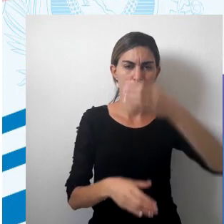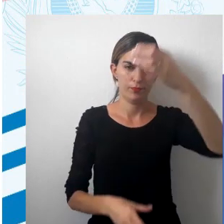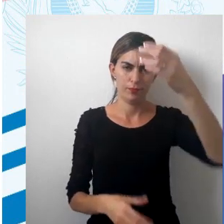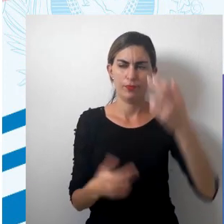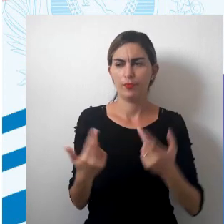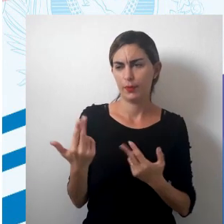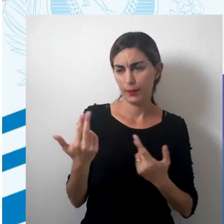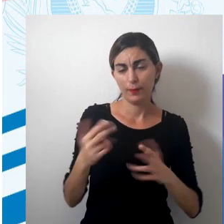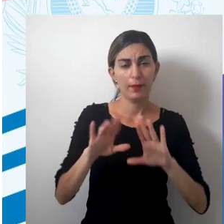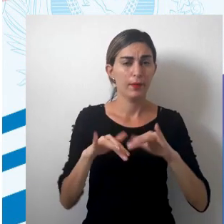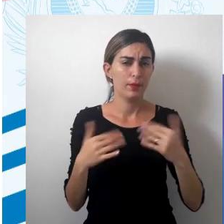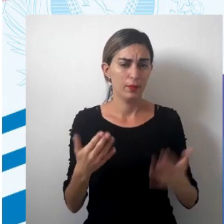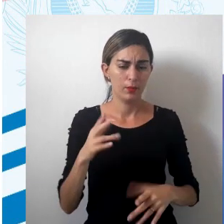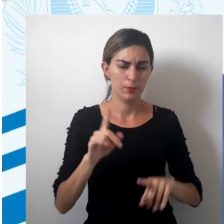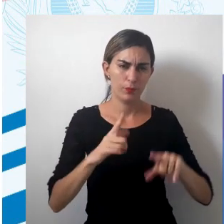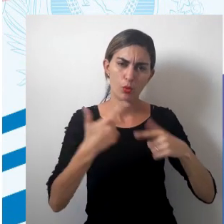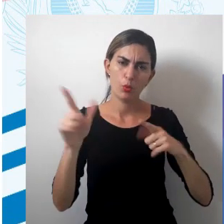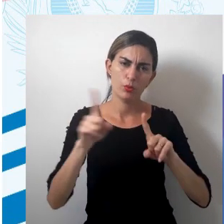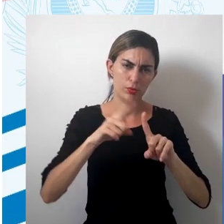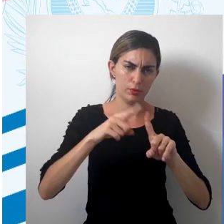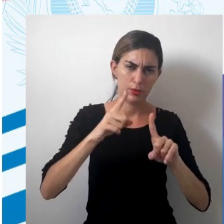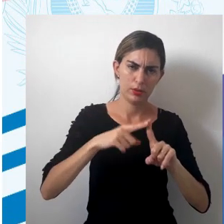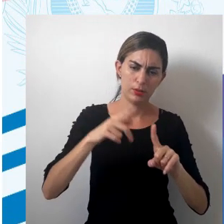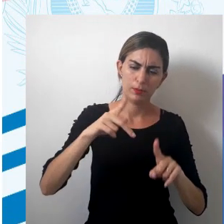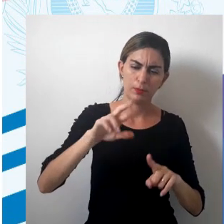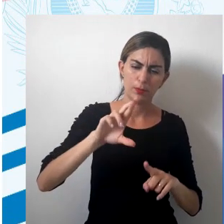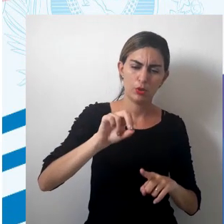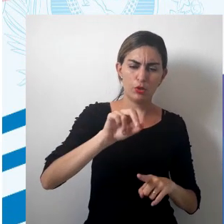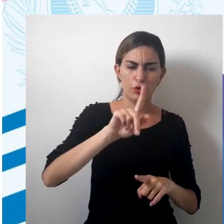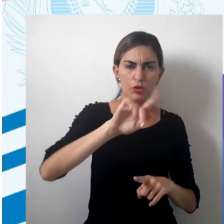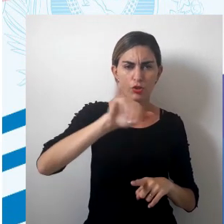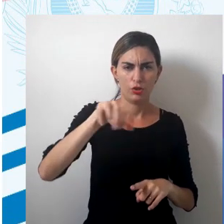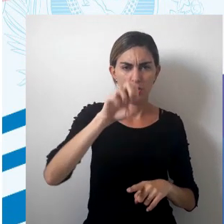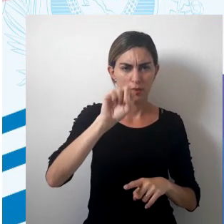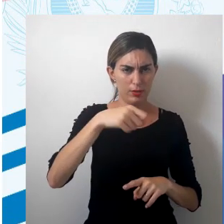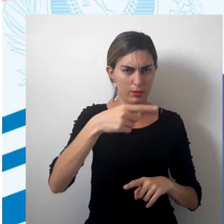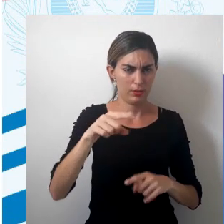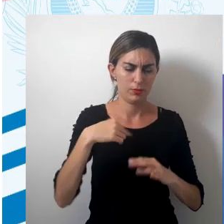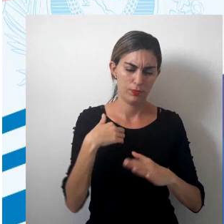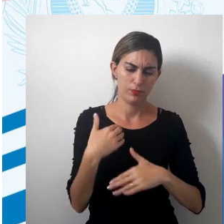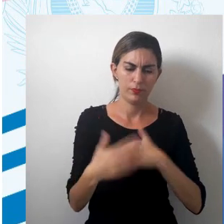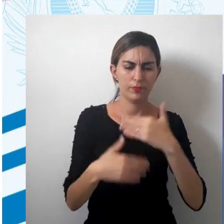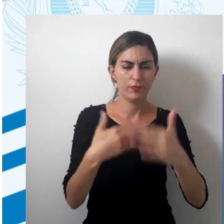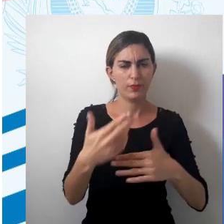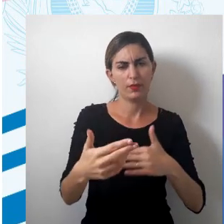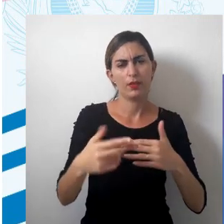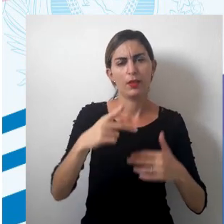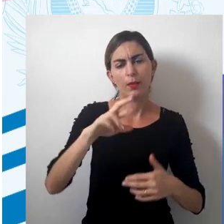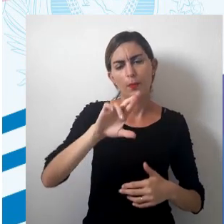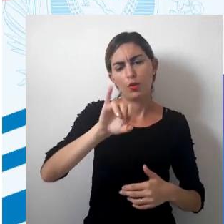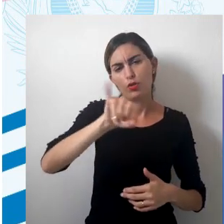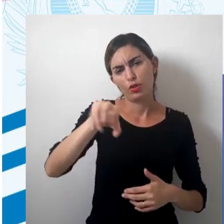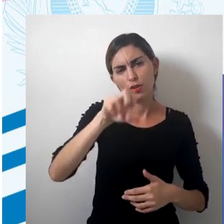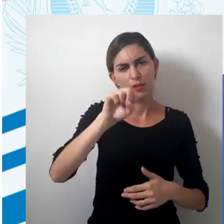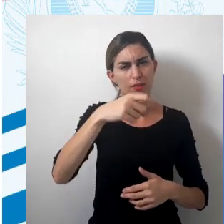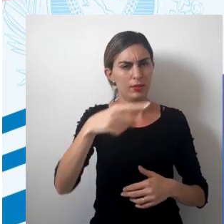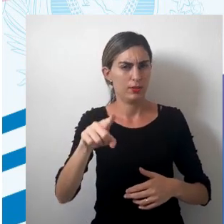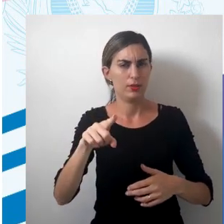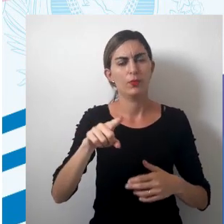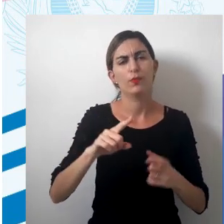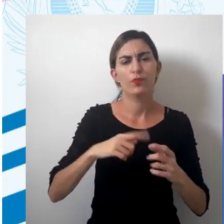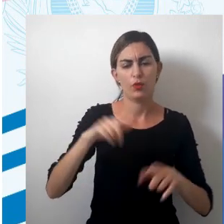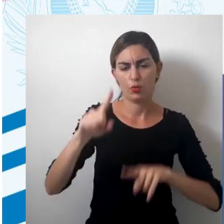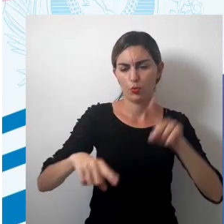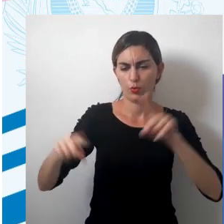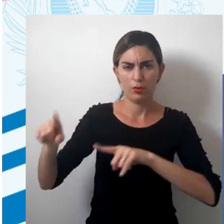equivalente. Então, vários outros tipos de projeção foram sendo desenvolvidos. A projeção de Aitof é uma